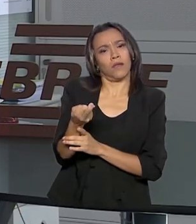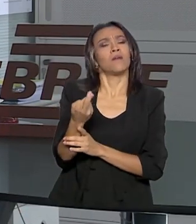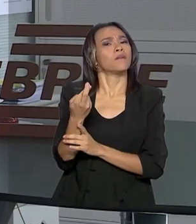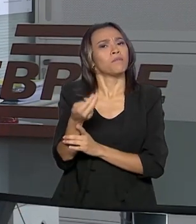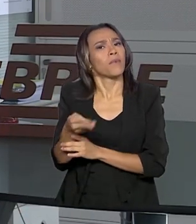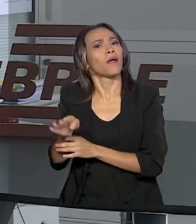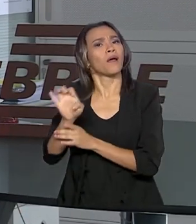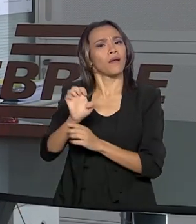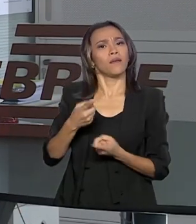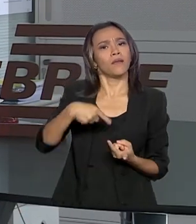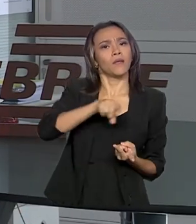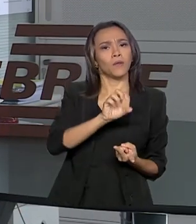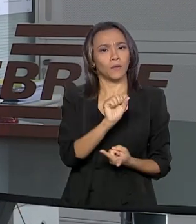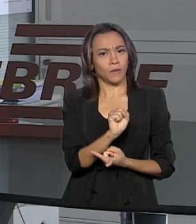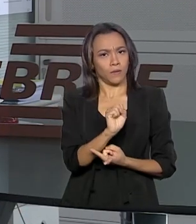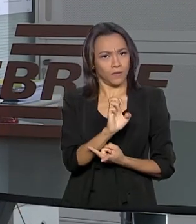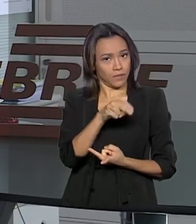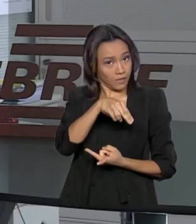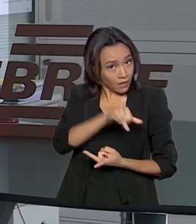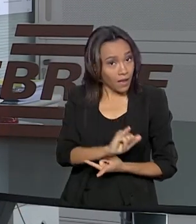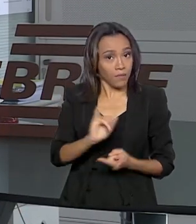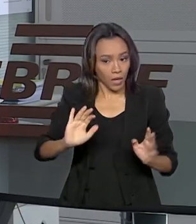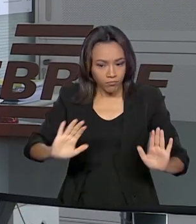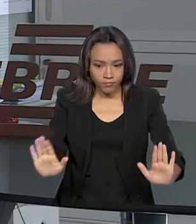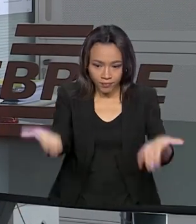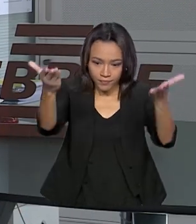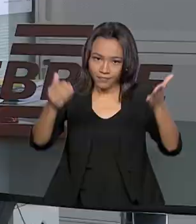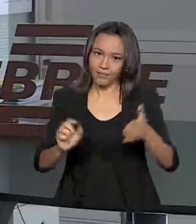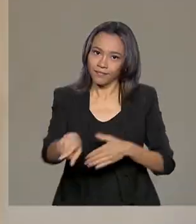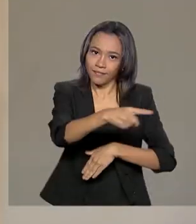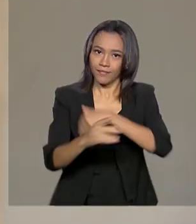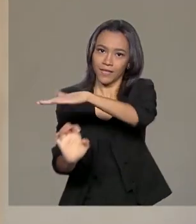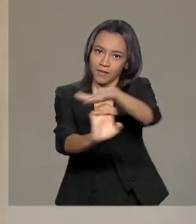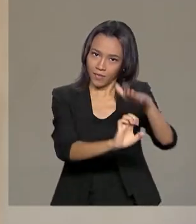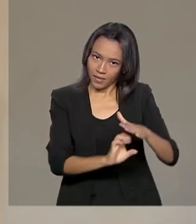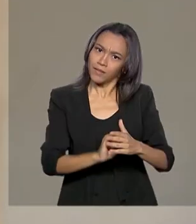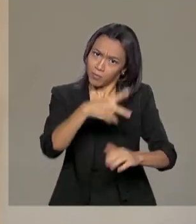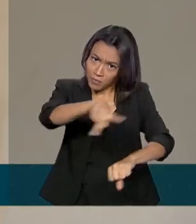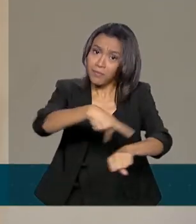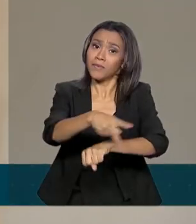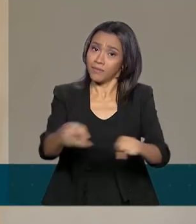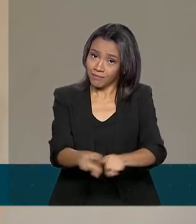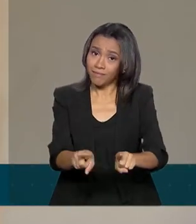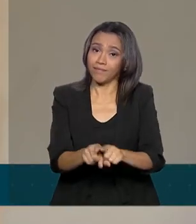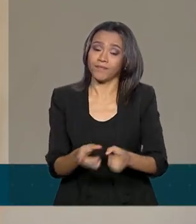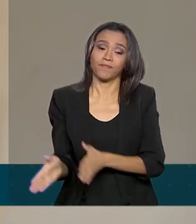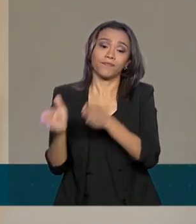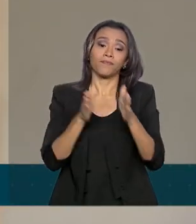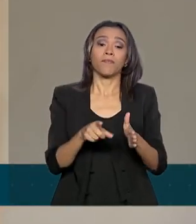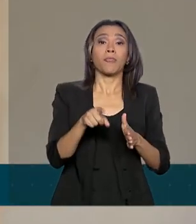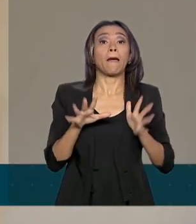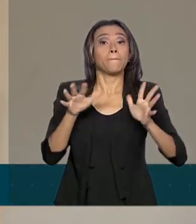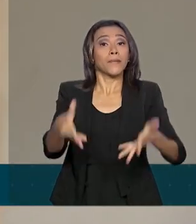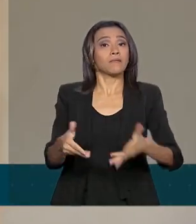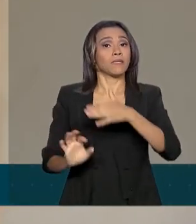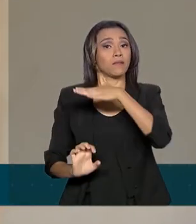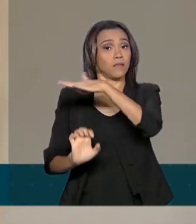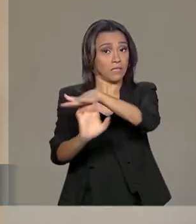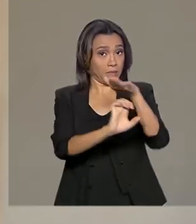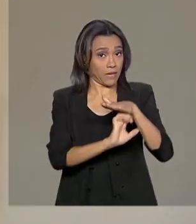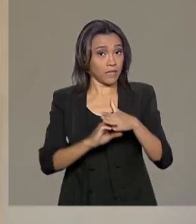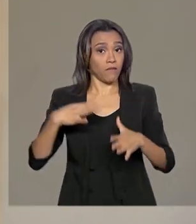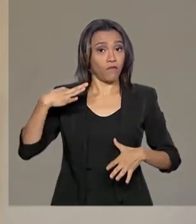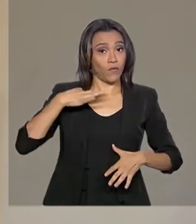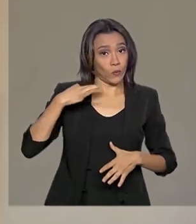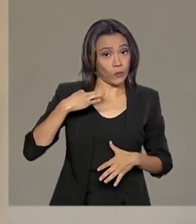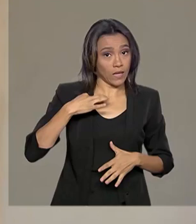nós esperamos dar esse salto de produtividade que o Brasil precisa. A participação das empresas será voluntária por meio de uma